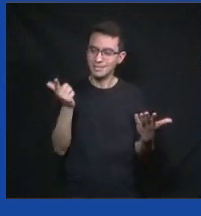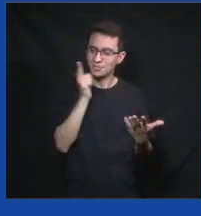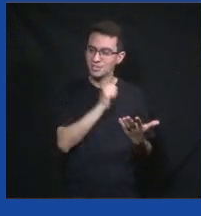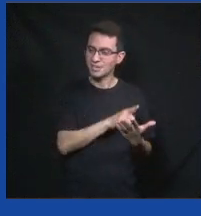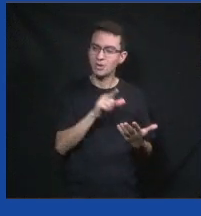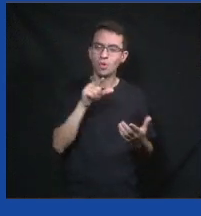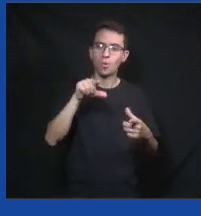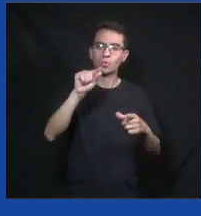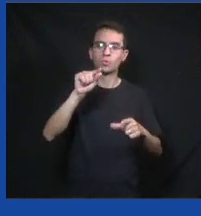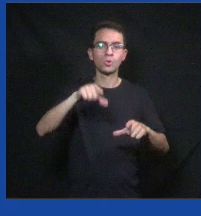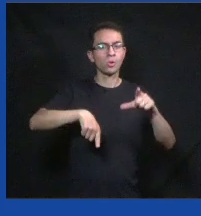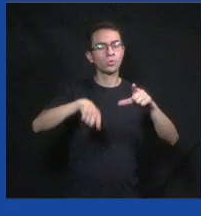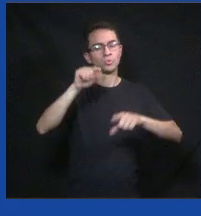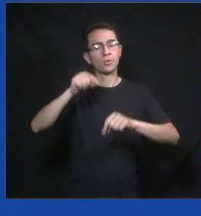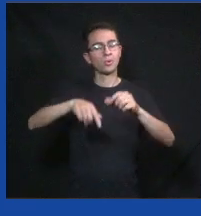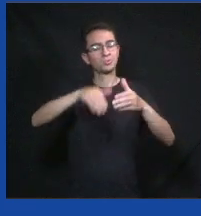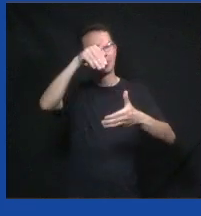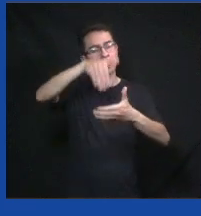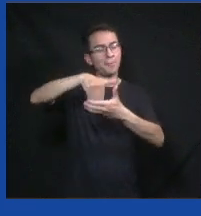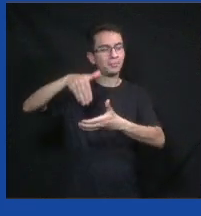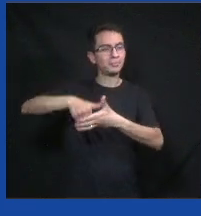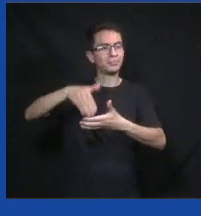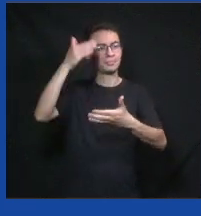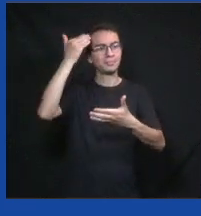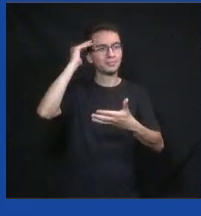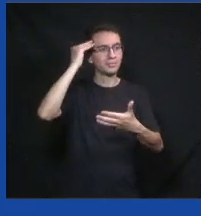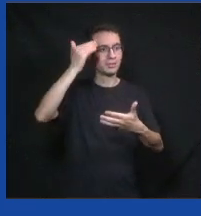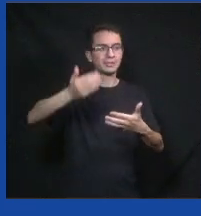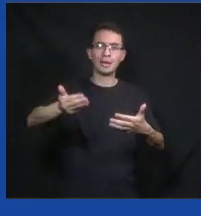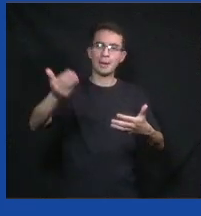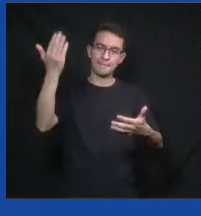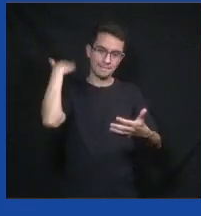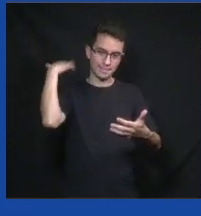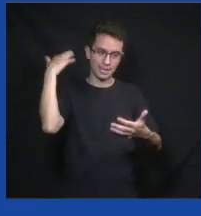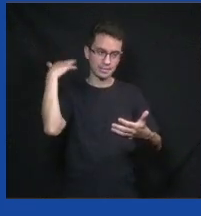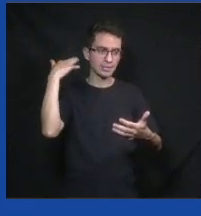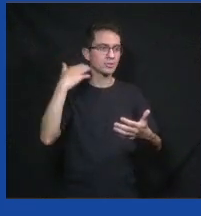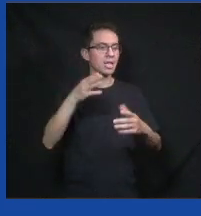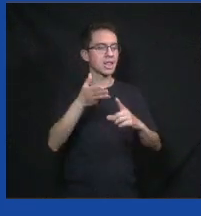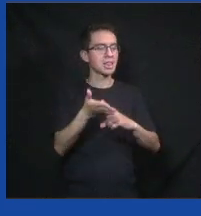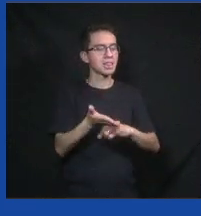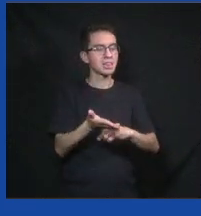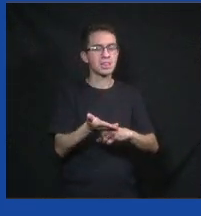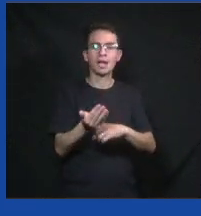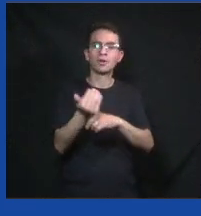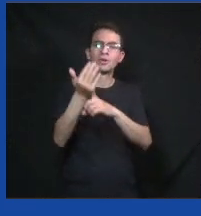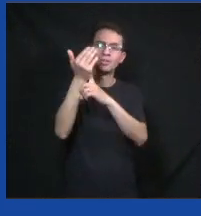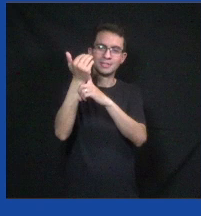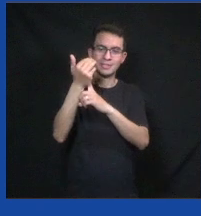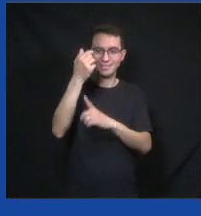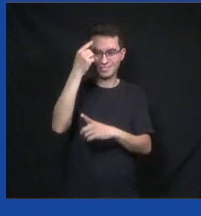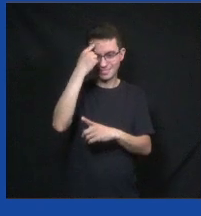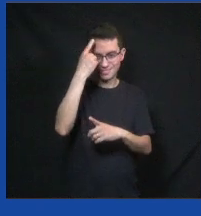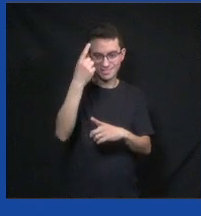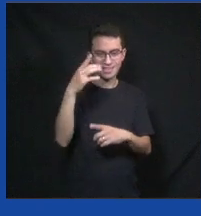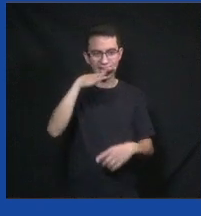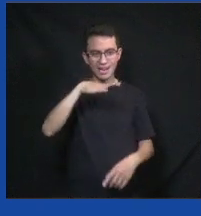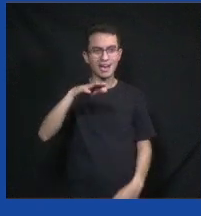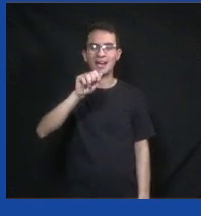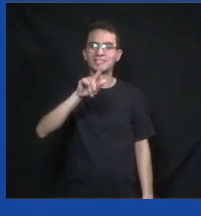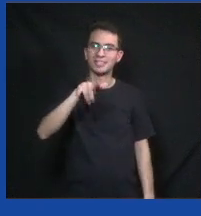tem eleições. E eu tinha uma agência de marketing digital, de tecnologia, enfim. E lá naquela época, a gente...